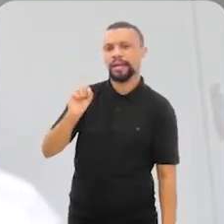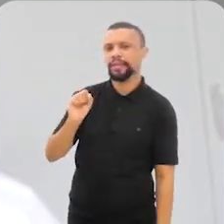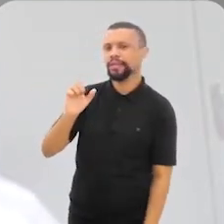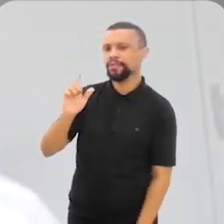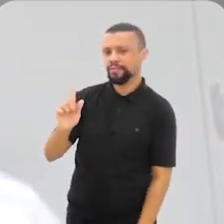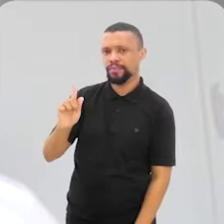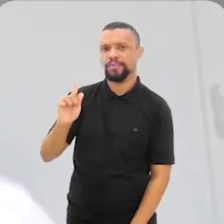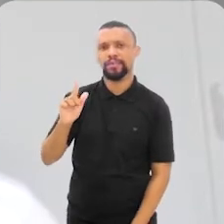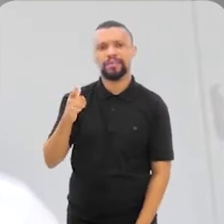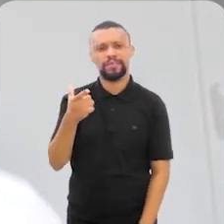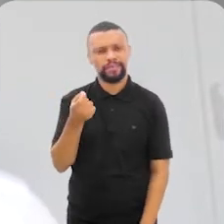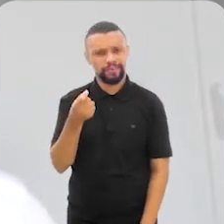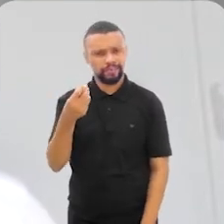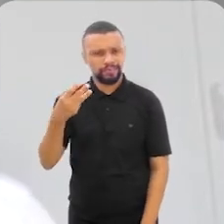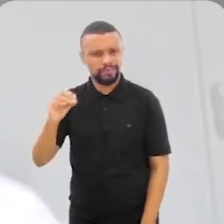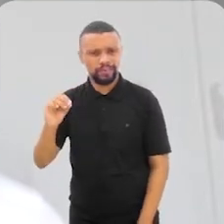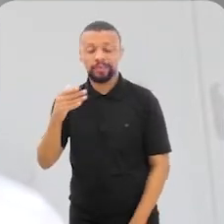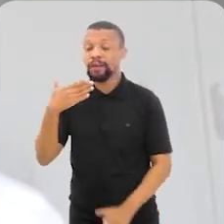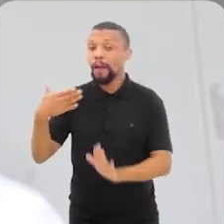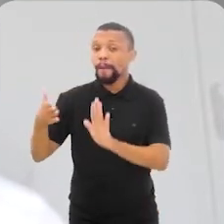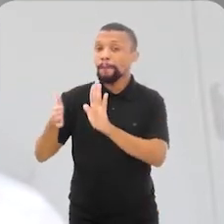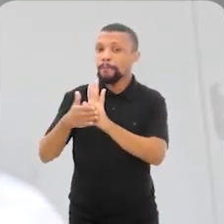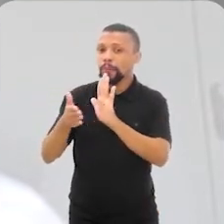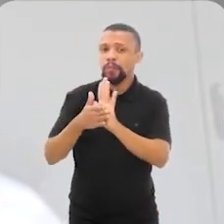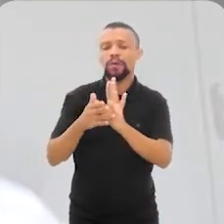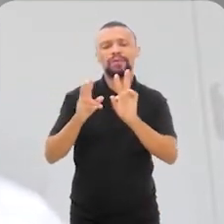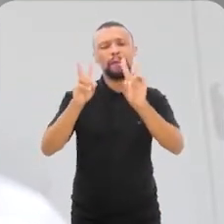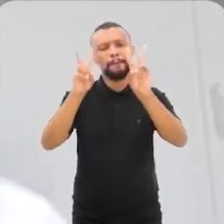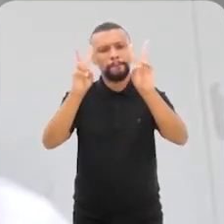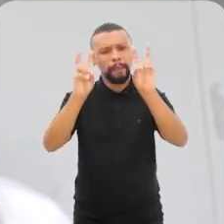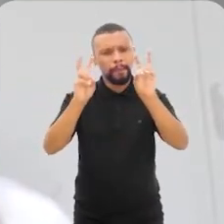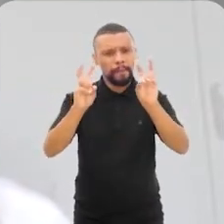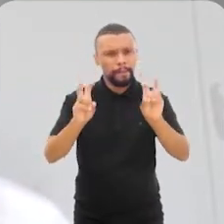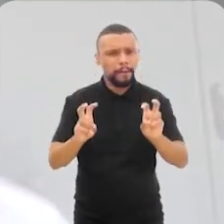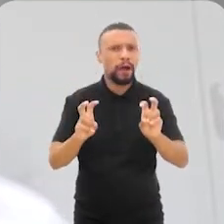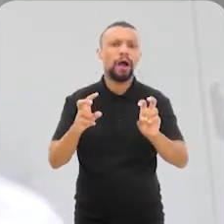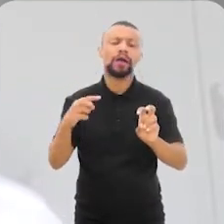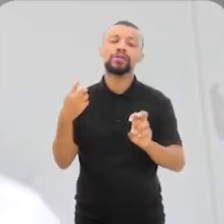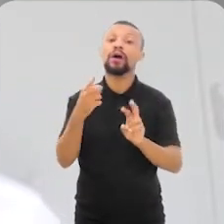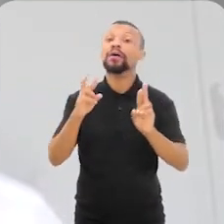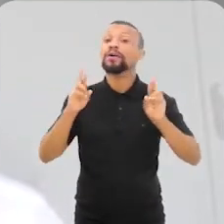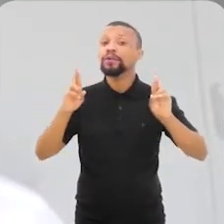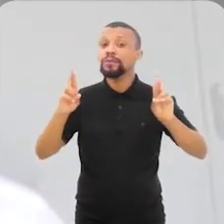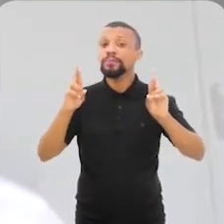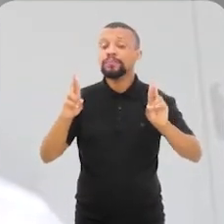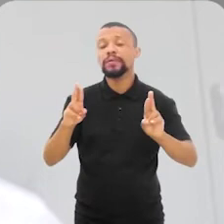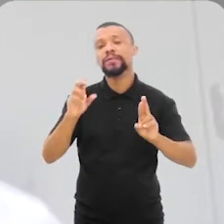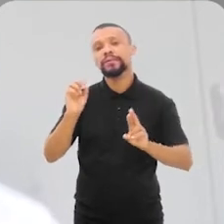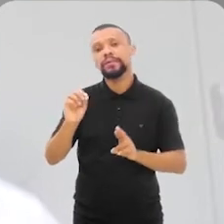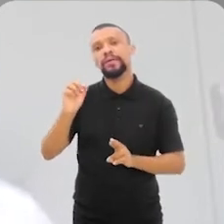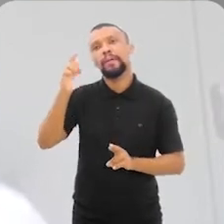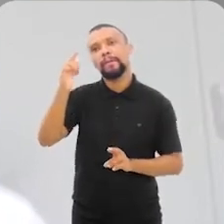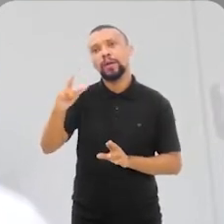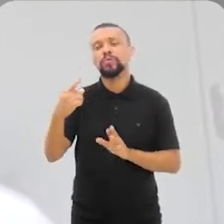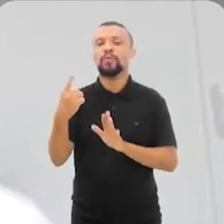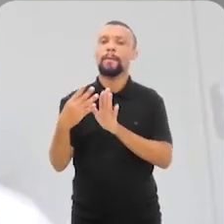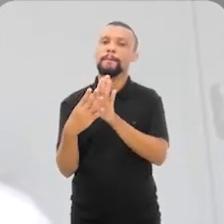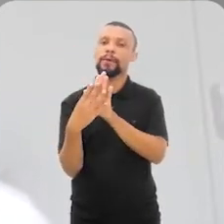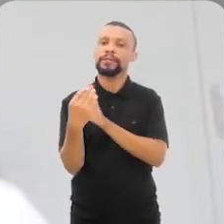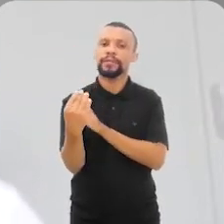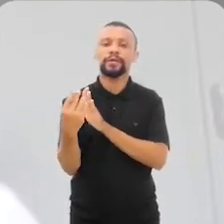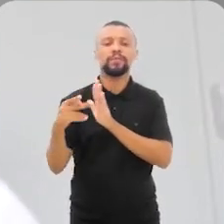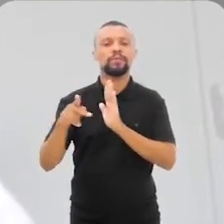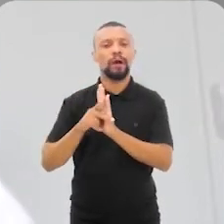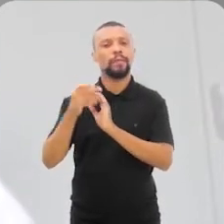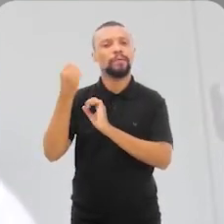também propor essa questão e que a gente espera que isso não passe de mais um modelo